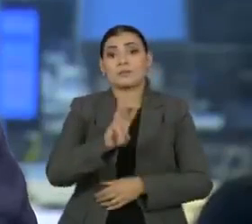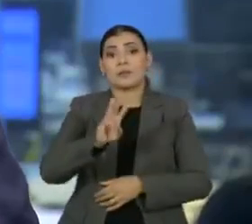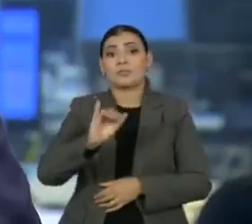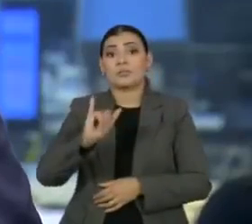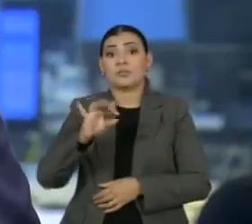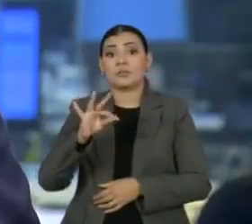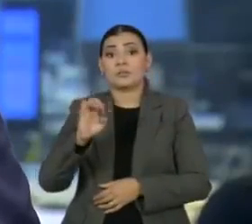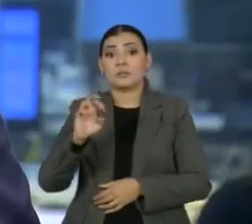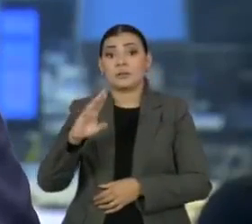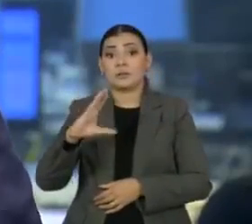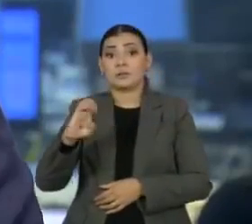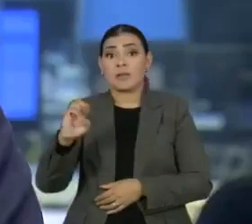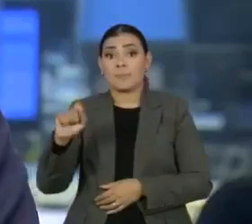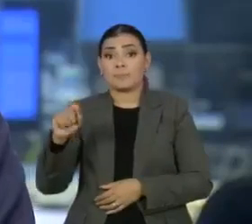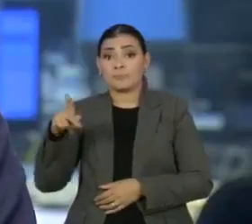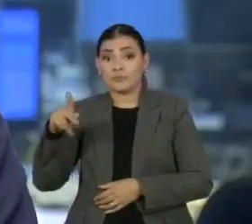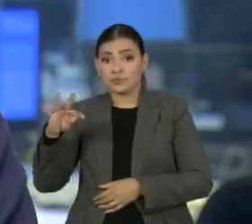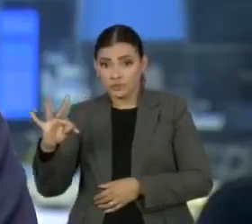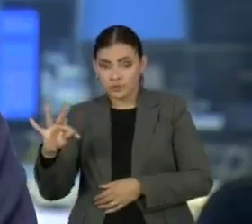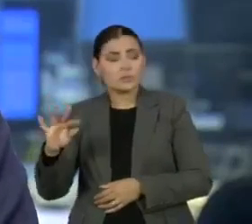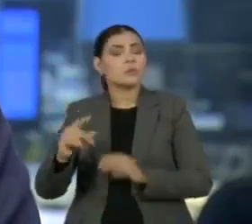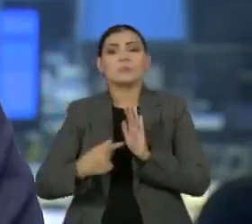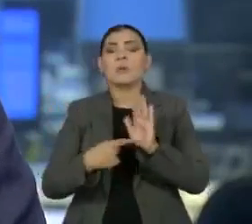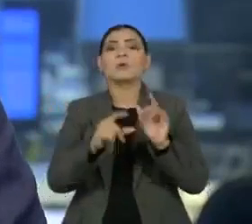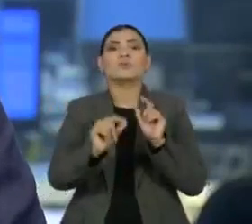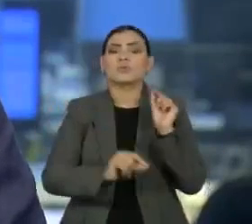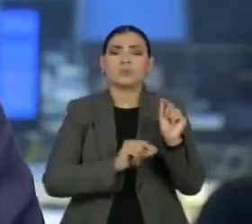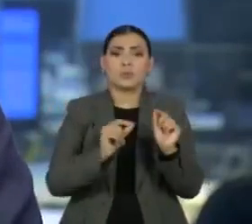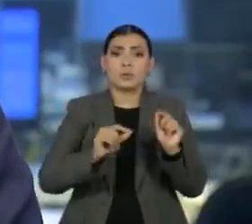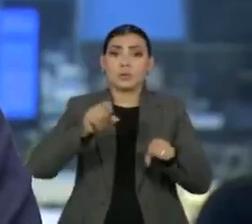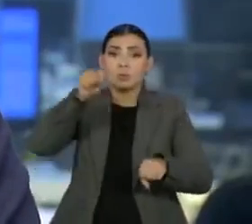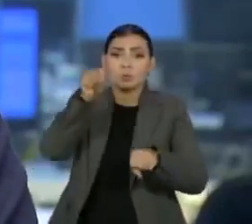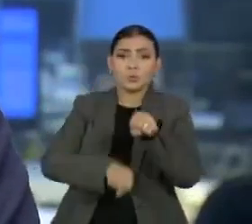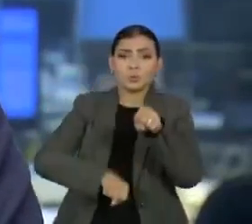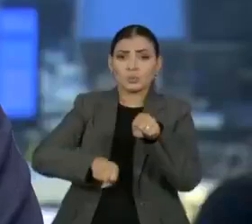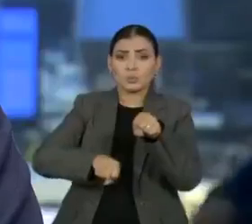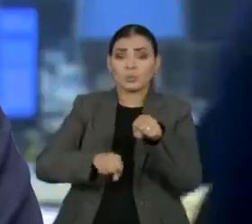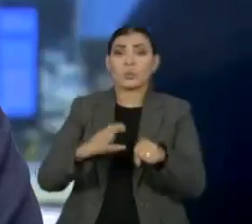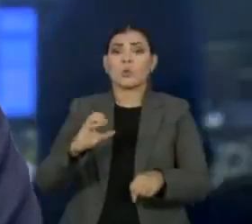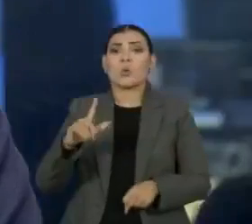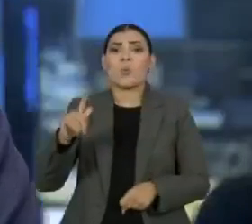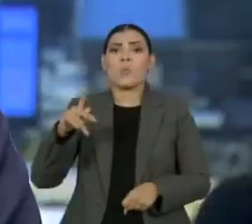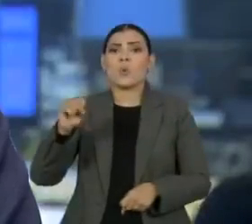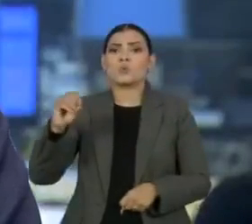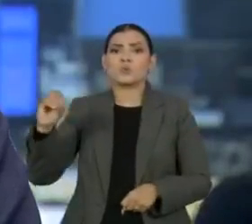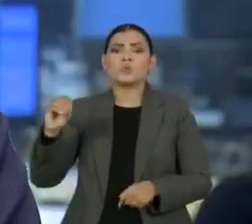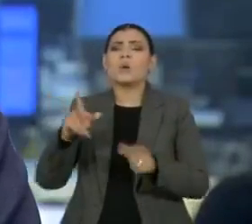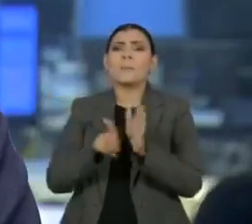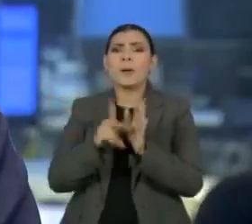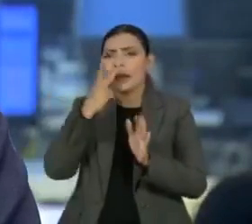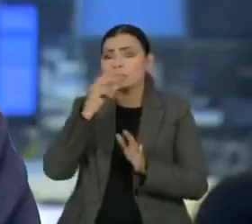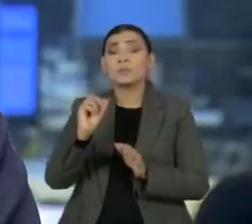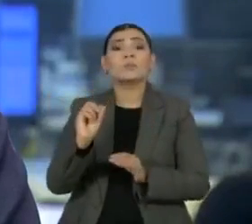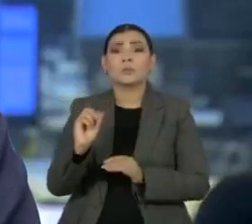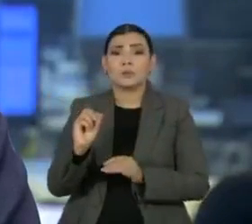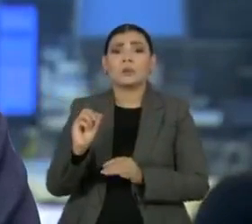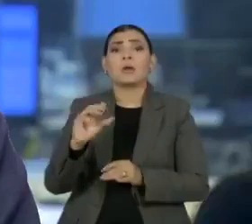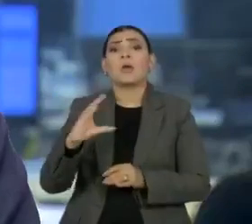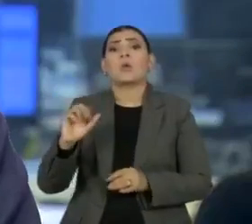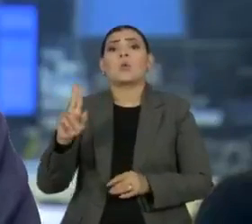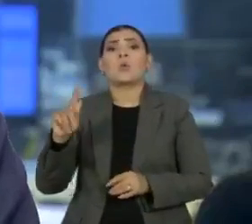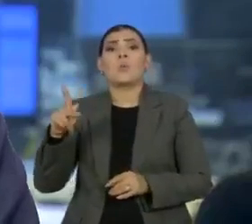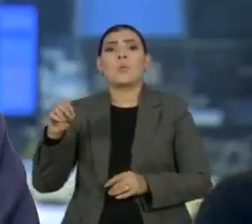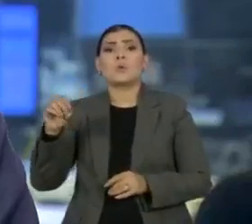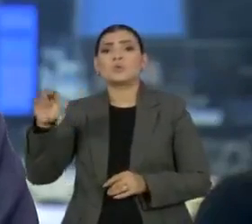Intercept, só para esclarecimento, dizendo que a expressão estupro culposo foi usada pelo Intercept para resumir o caso e